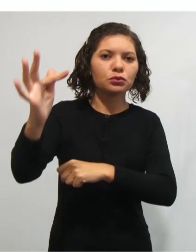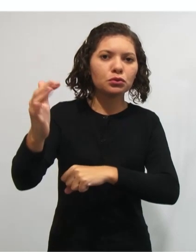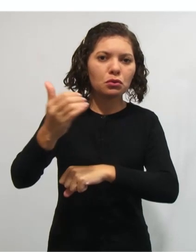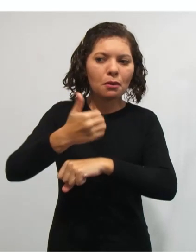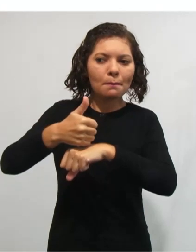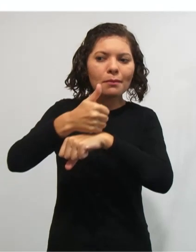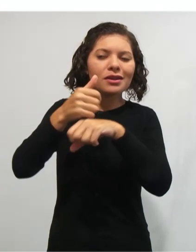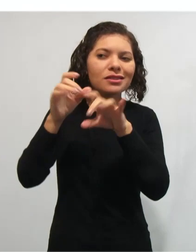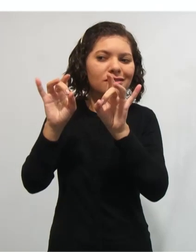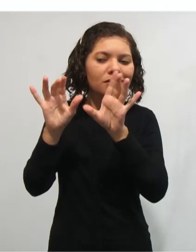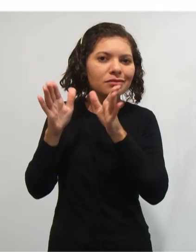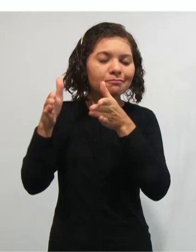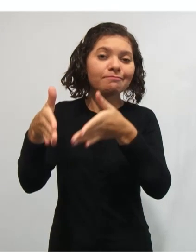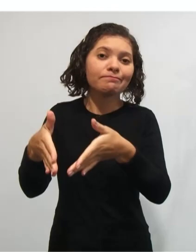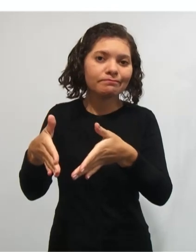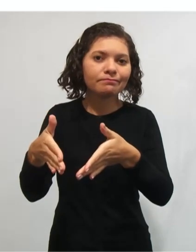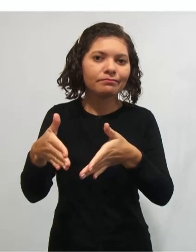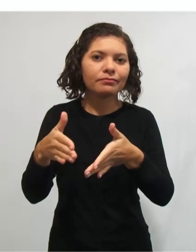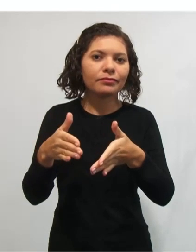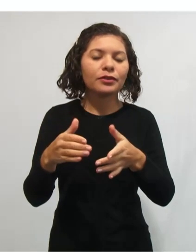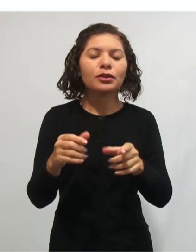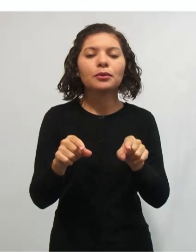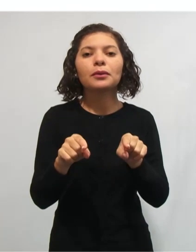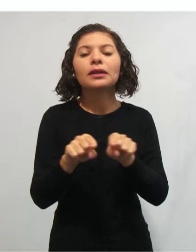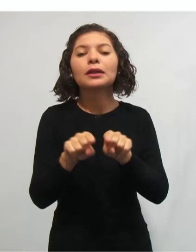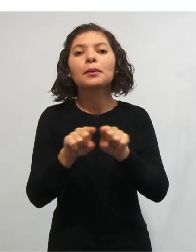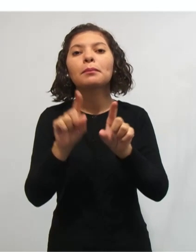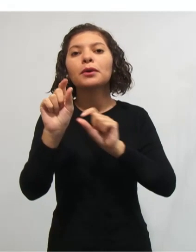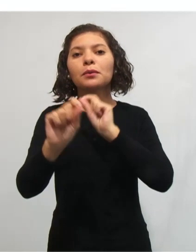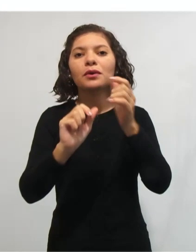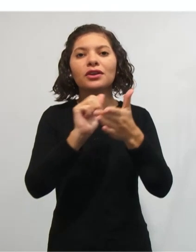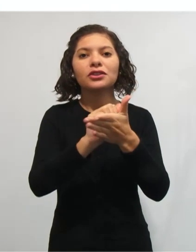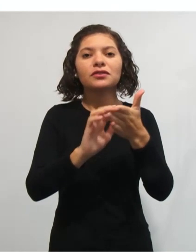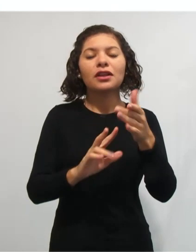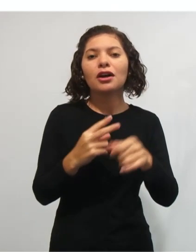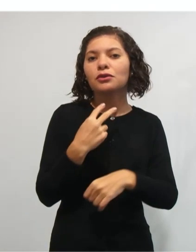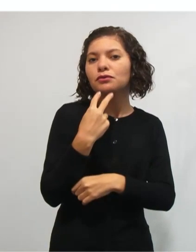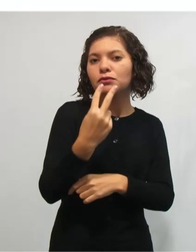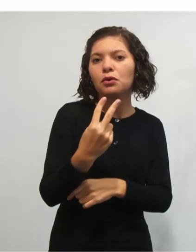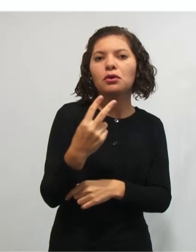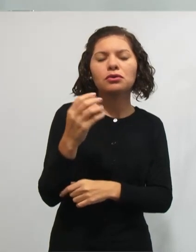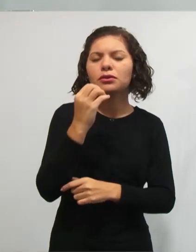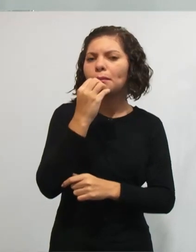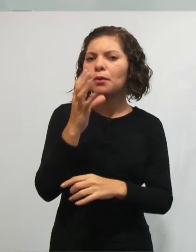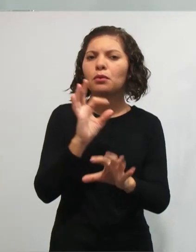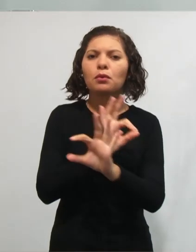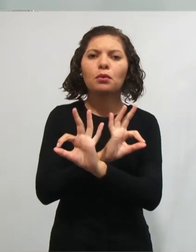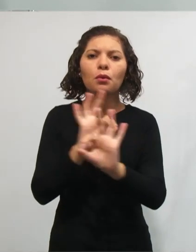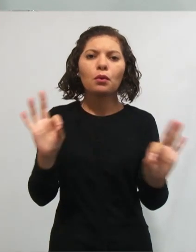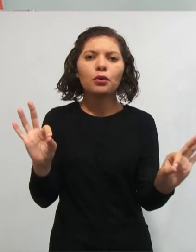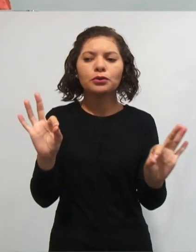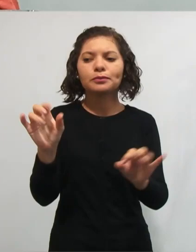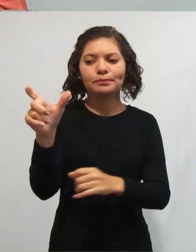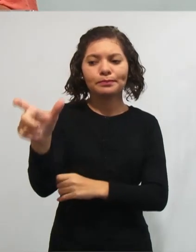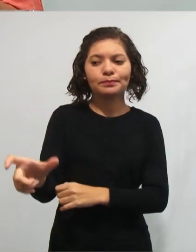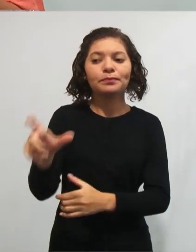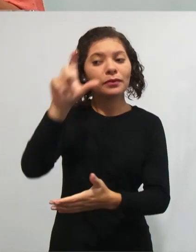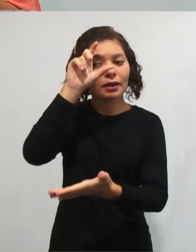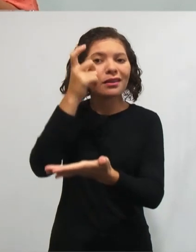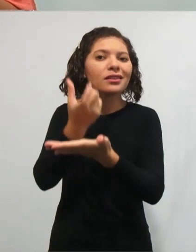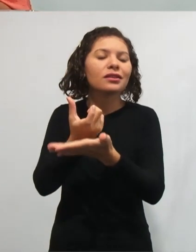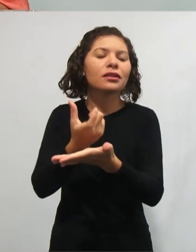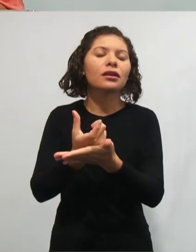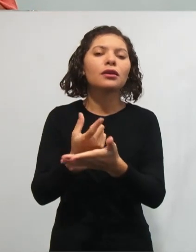orais. Observe que as atividades orais têm grande funcionamento com alunos que têm problema com desortografia. Por quê?